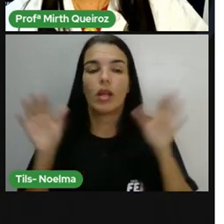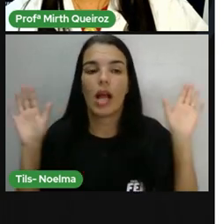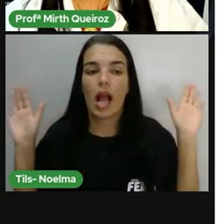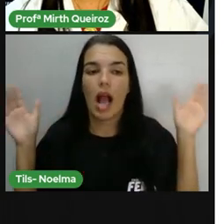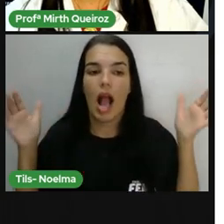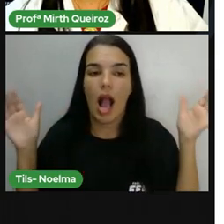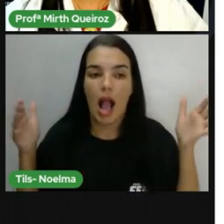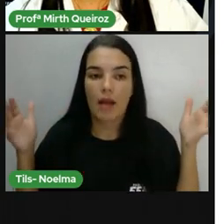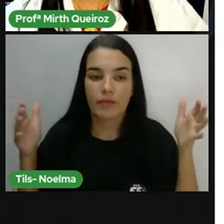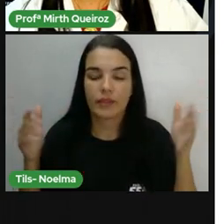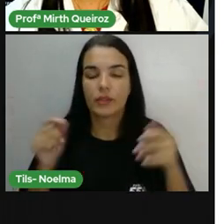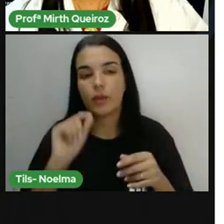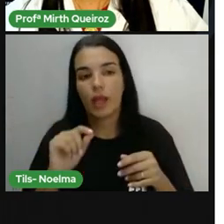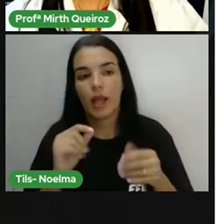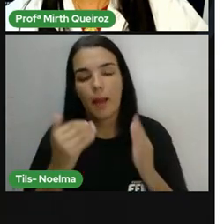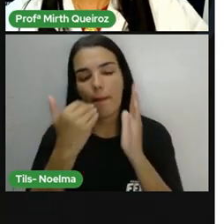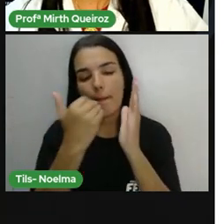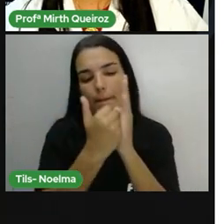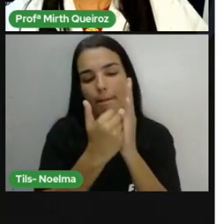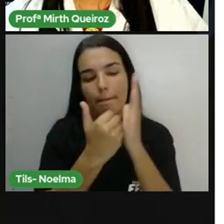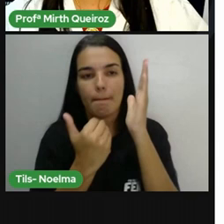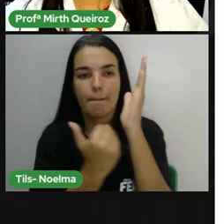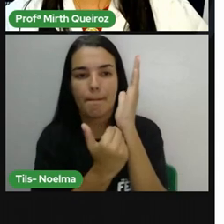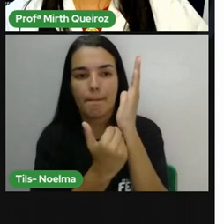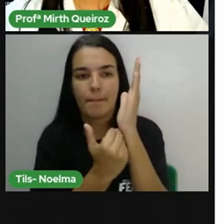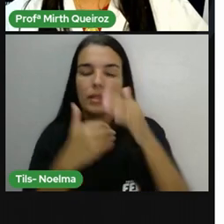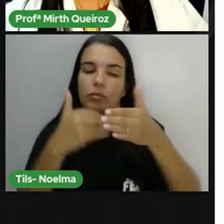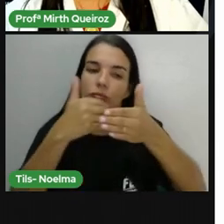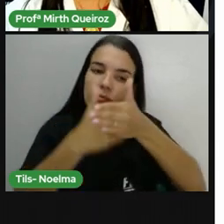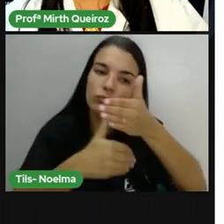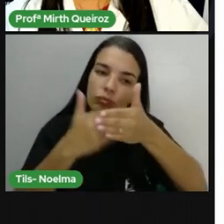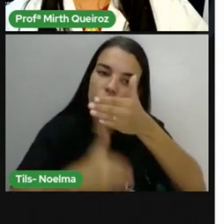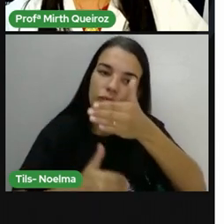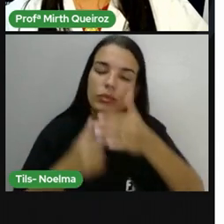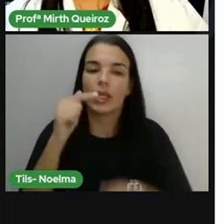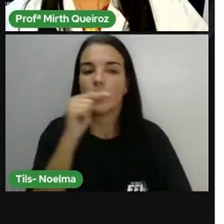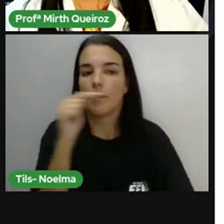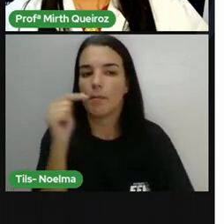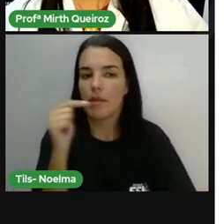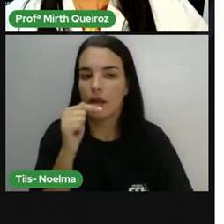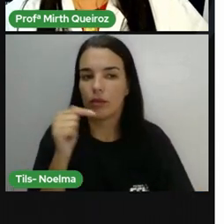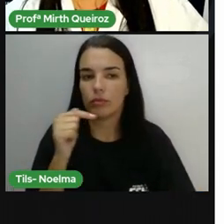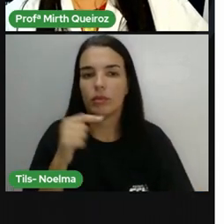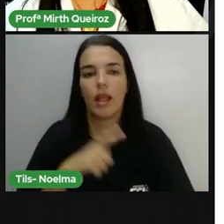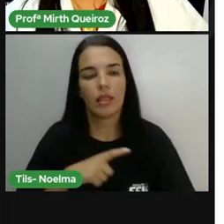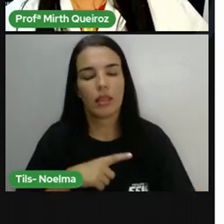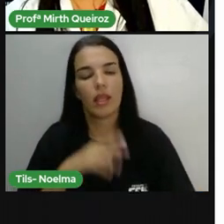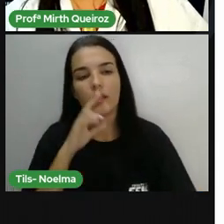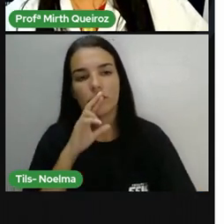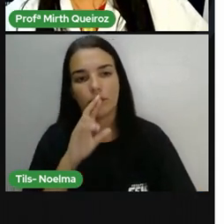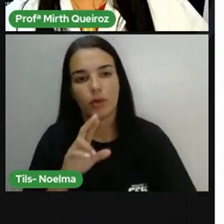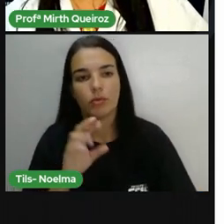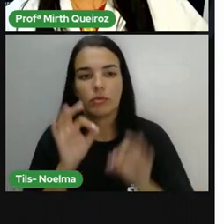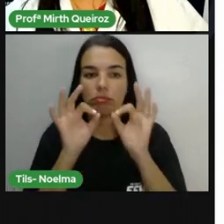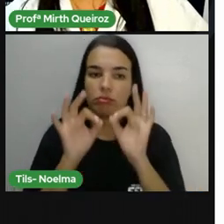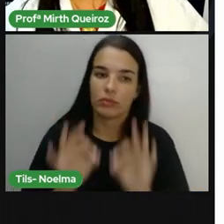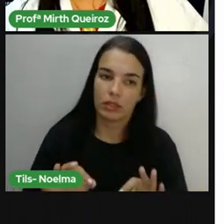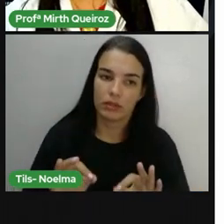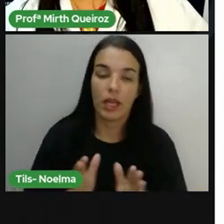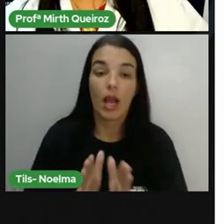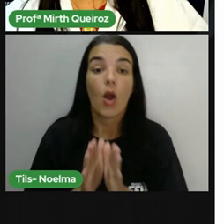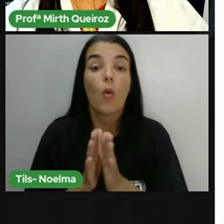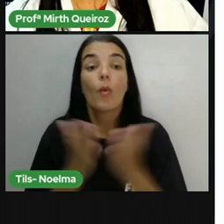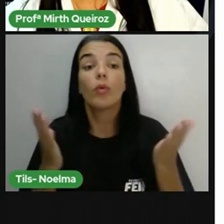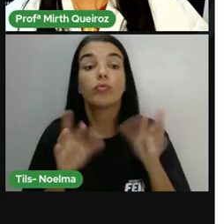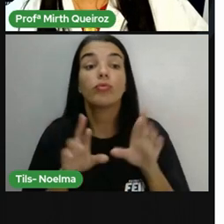a maior quantidade, menos a quantidade de mamíferos, para a gente obter aí uma resposta. Qual a diferença entre o número de